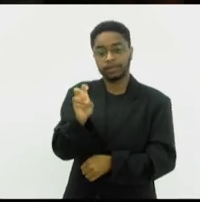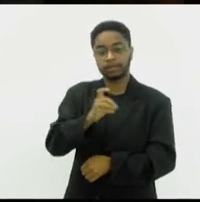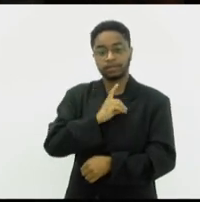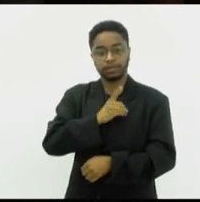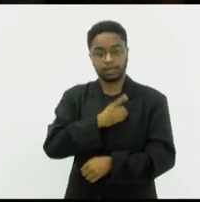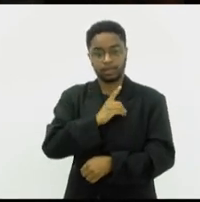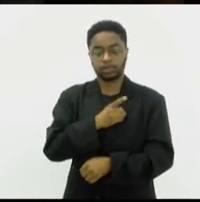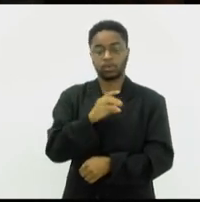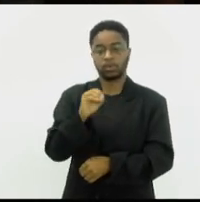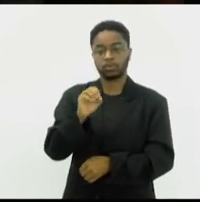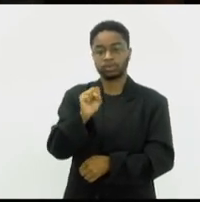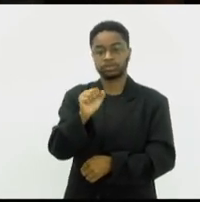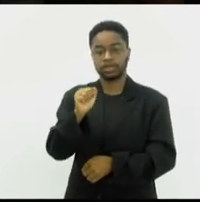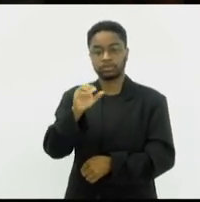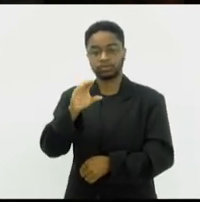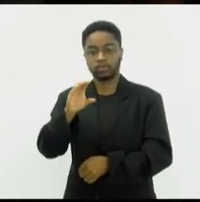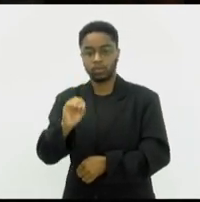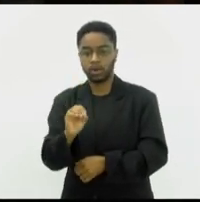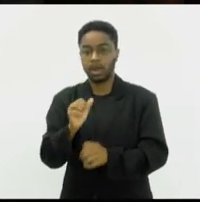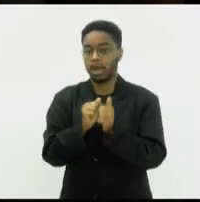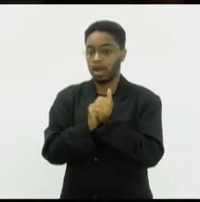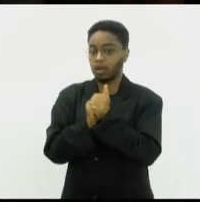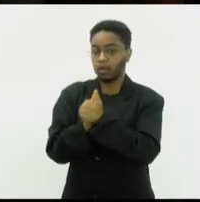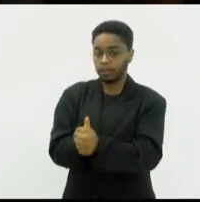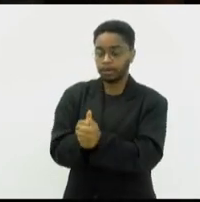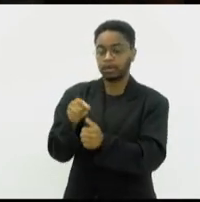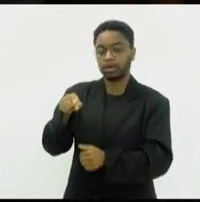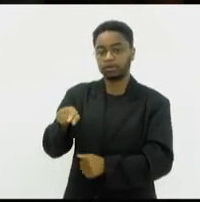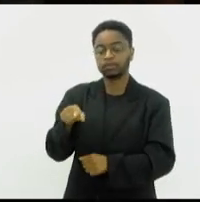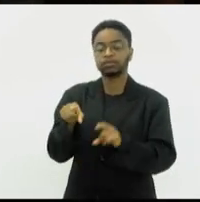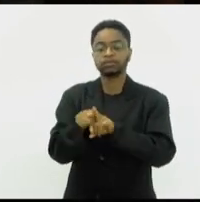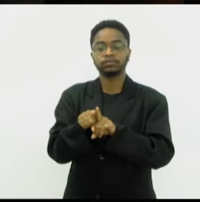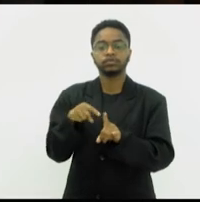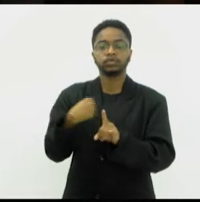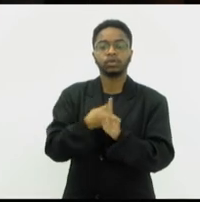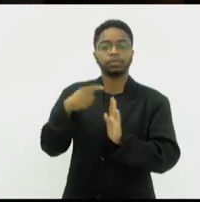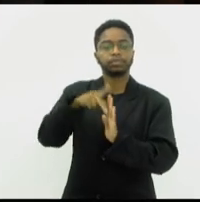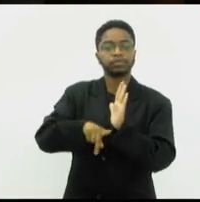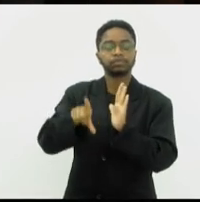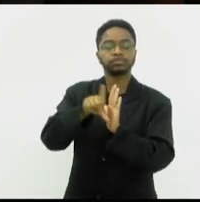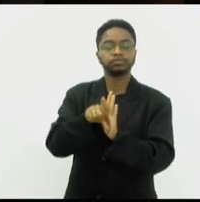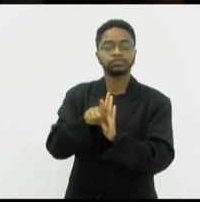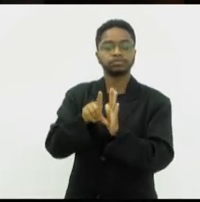acompanhando esse caso de perto e o nosso projeto ele vem de intuito